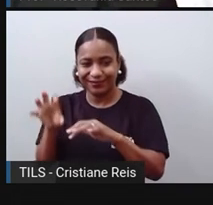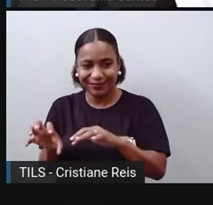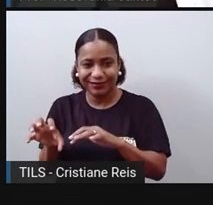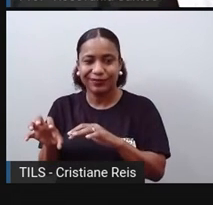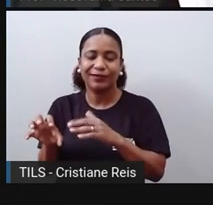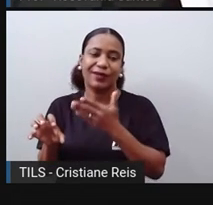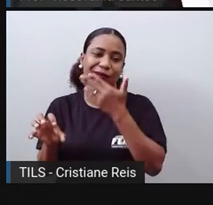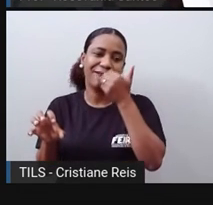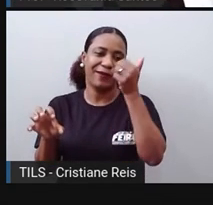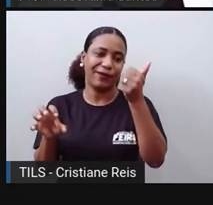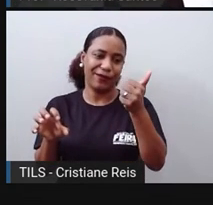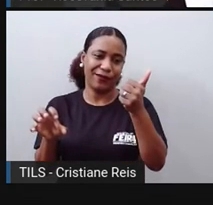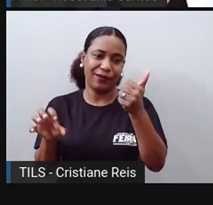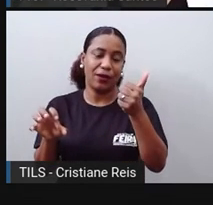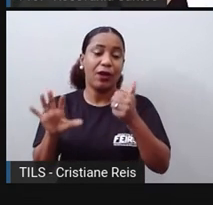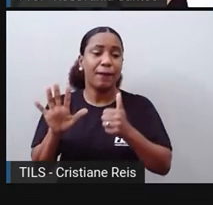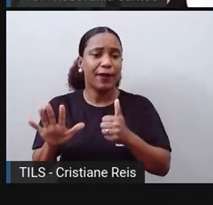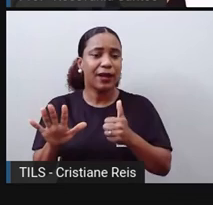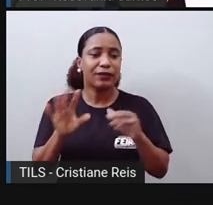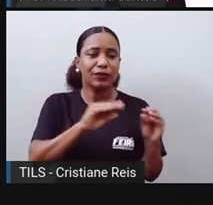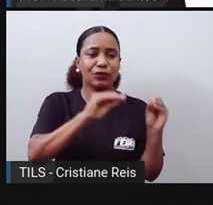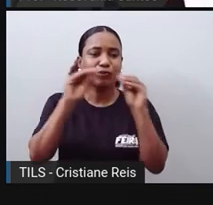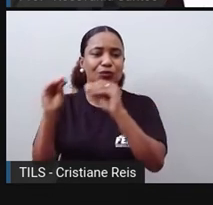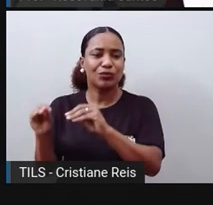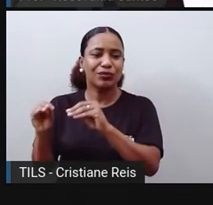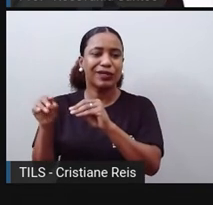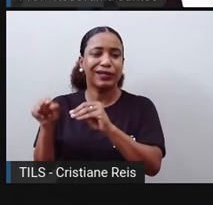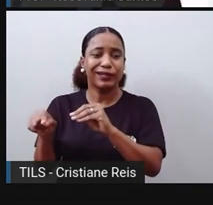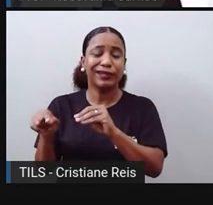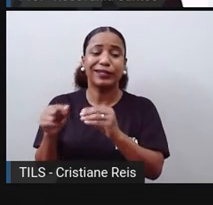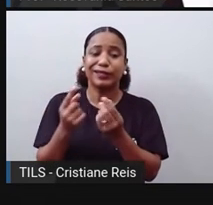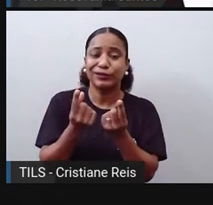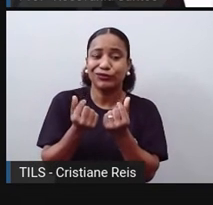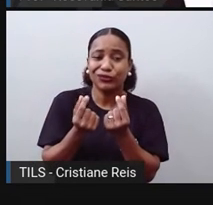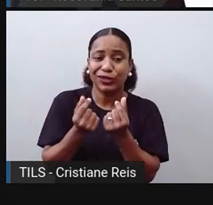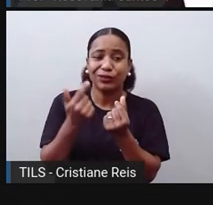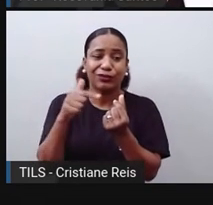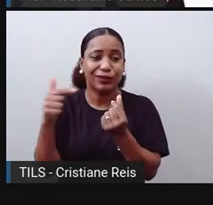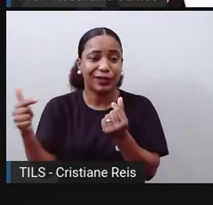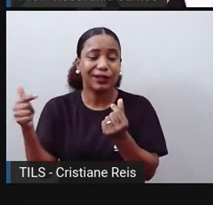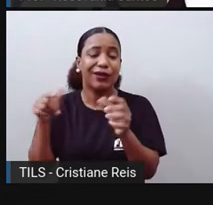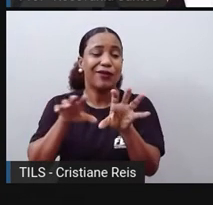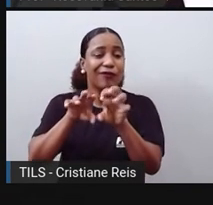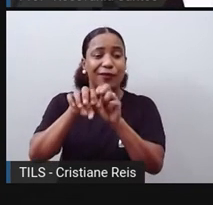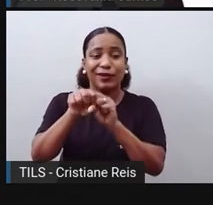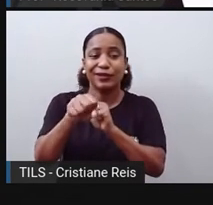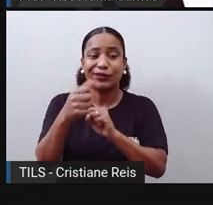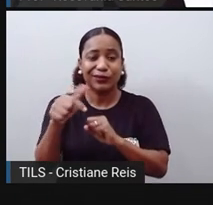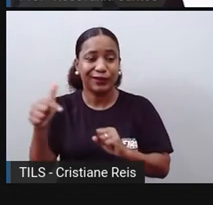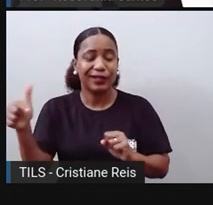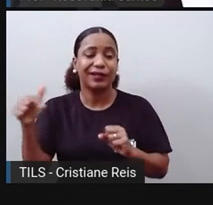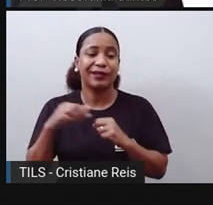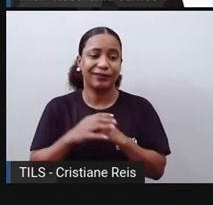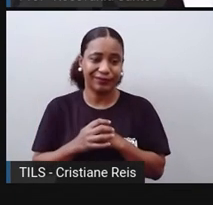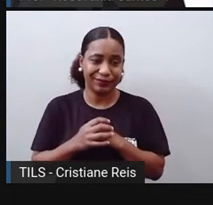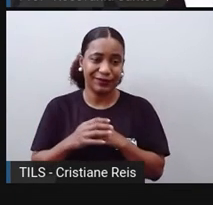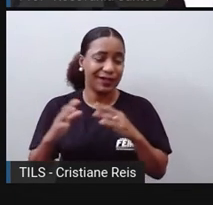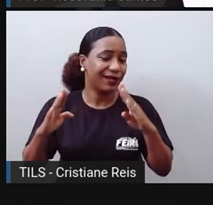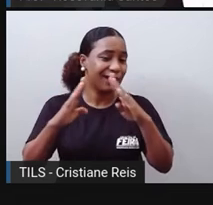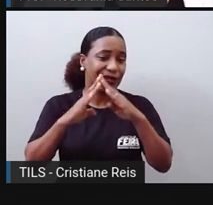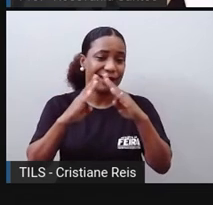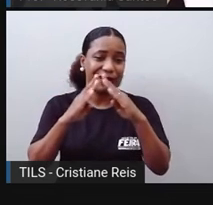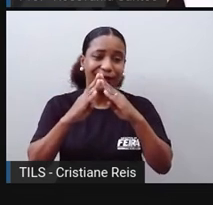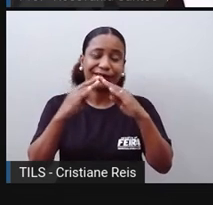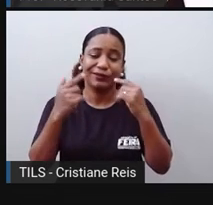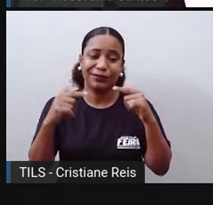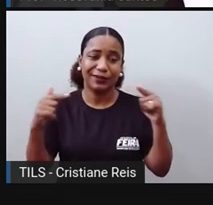bastante desenvolvidas, às vezes, não tem informação, não tem dinheiro para... é ter uma moradia, né, digna, uma moradia decente,